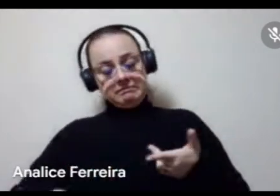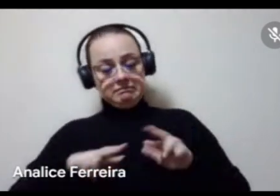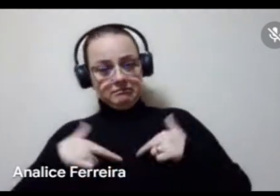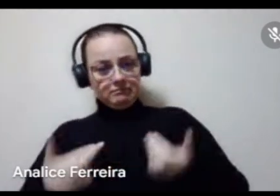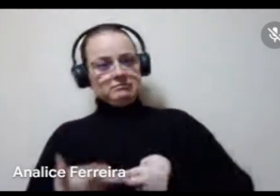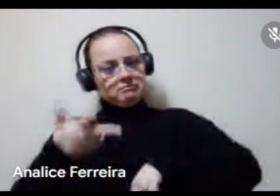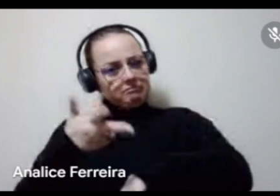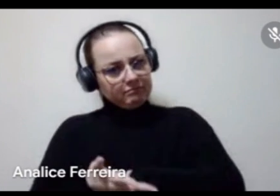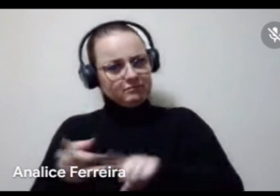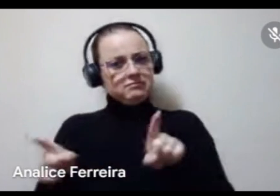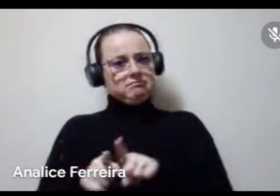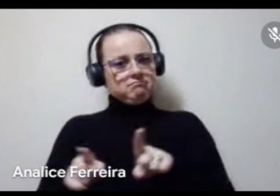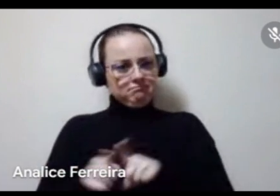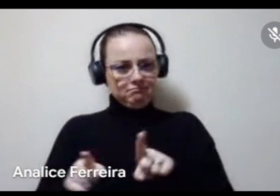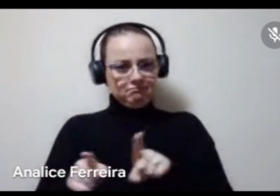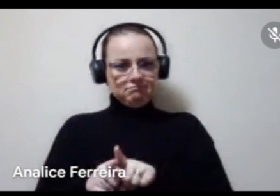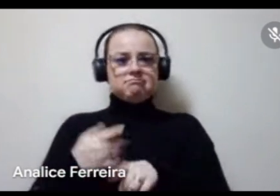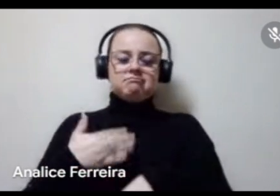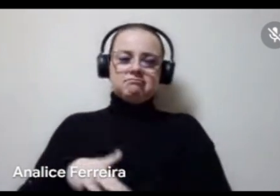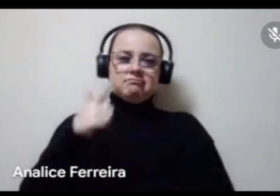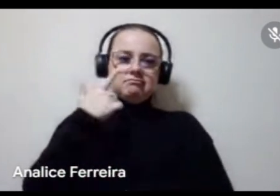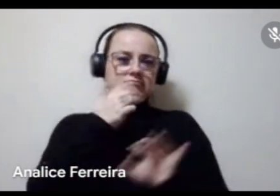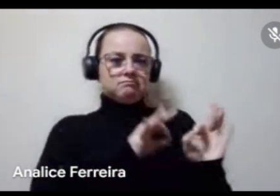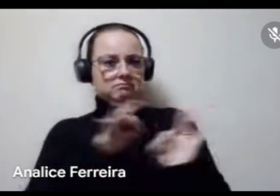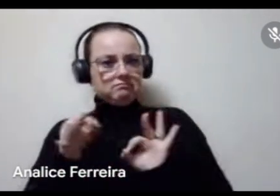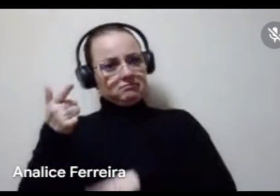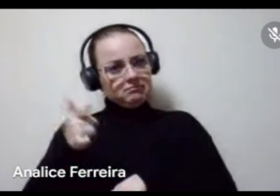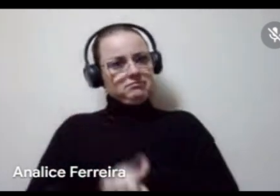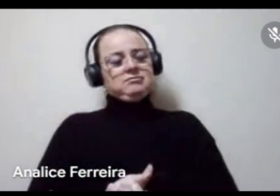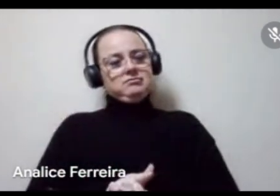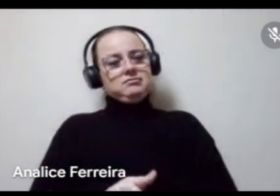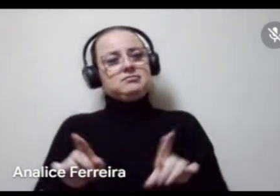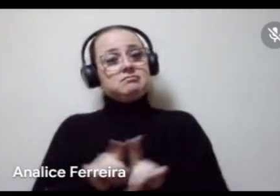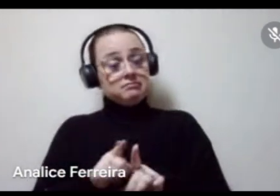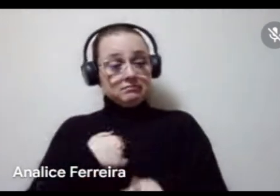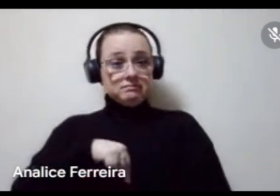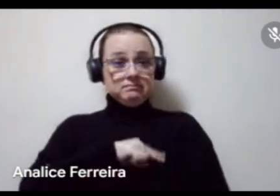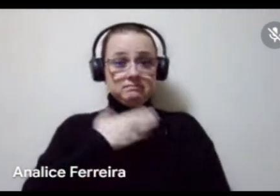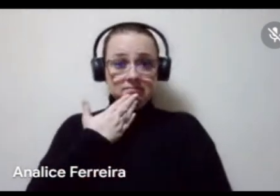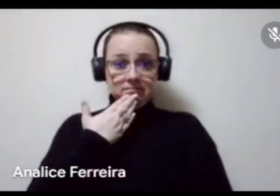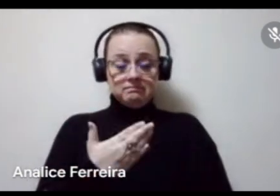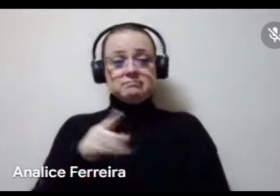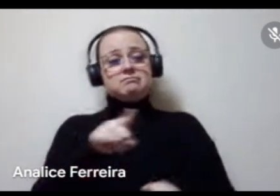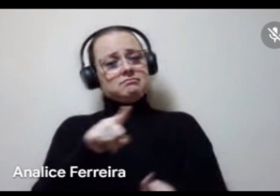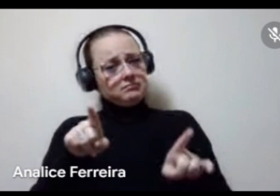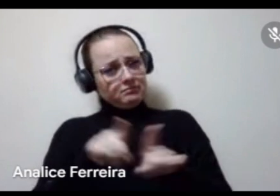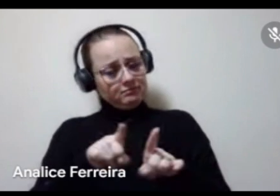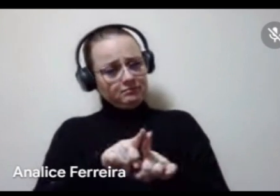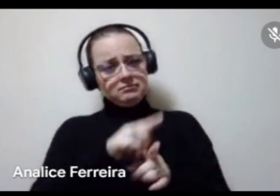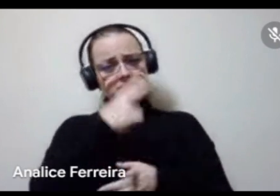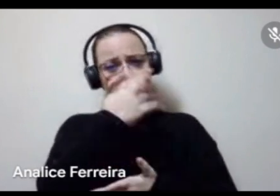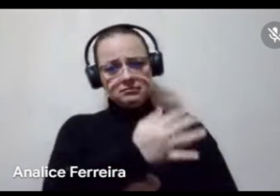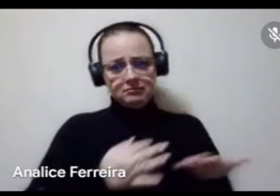gravada, então a gente também vai rever, vai assistir novamente, a gente pede que vocês também preencham o formulário, né,